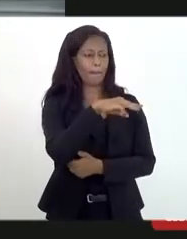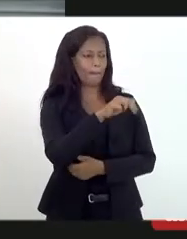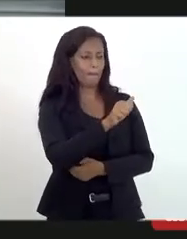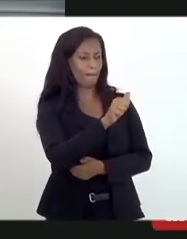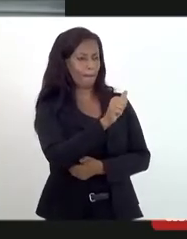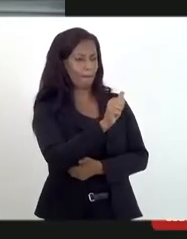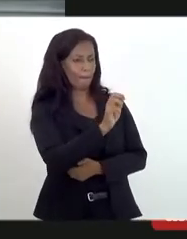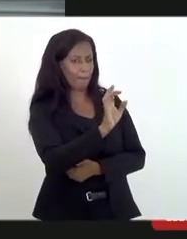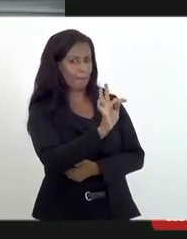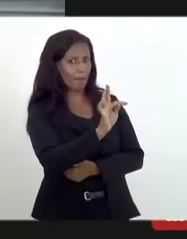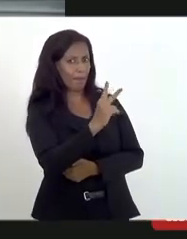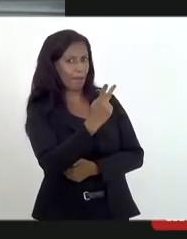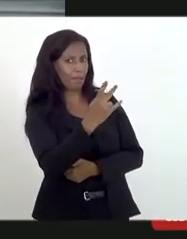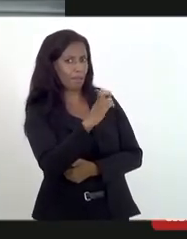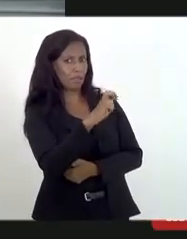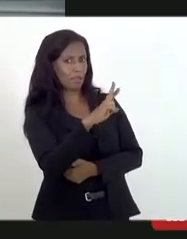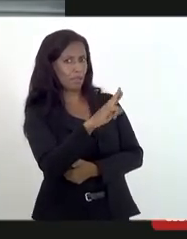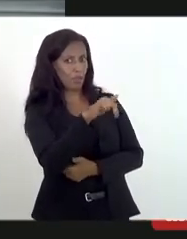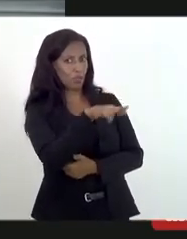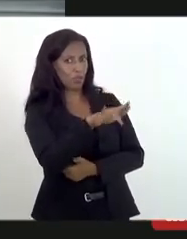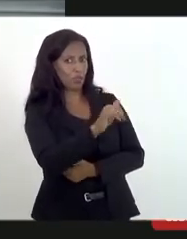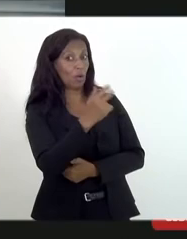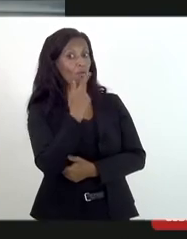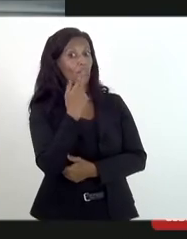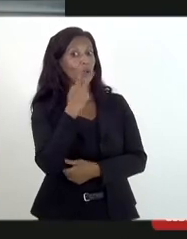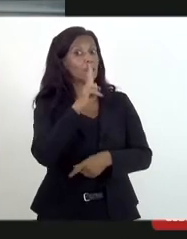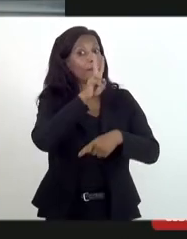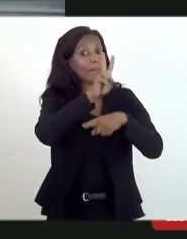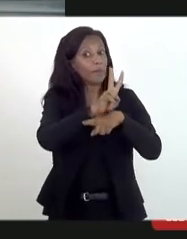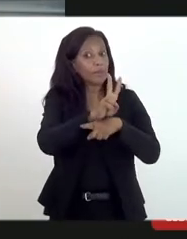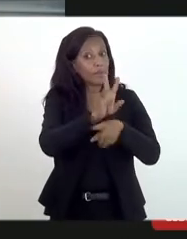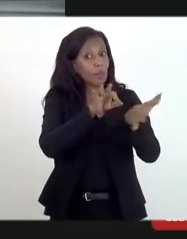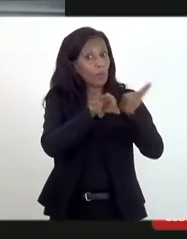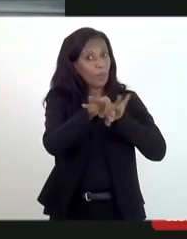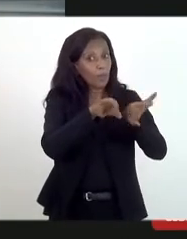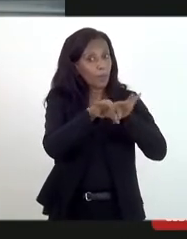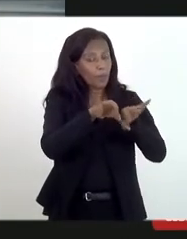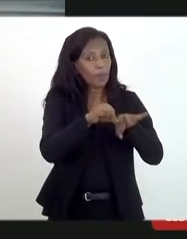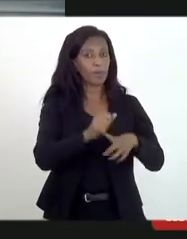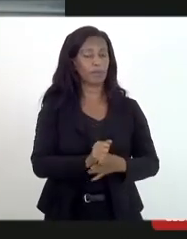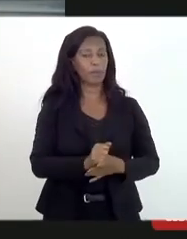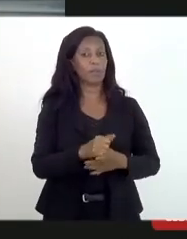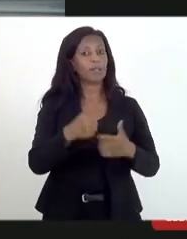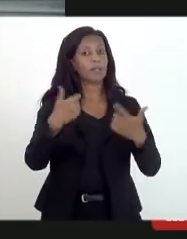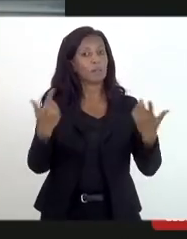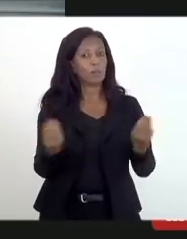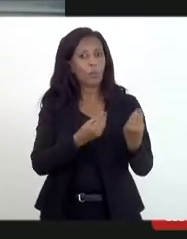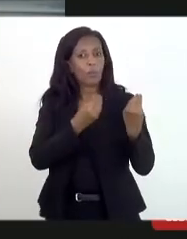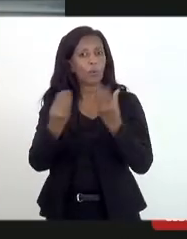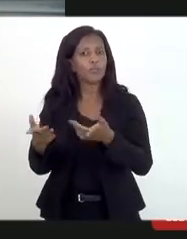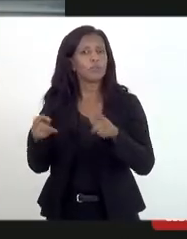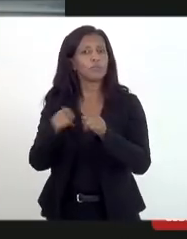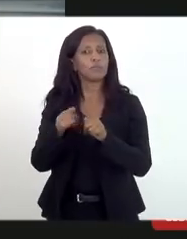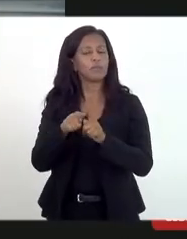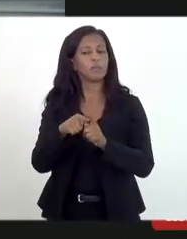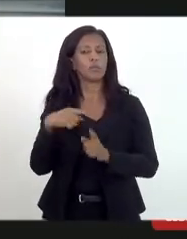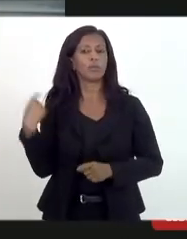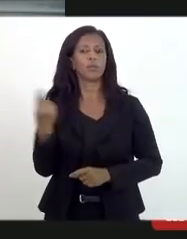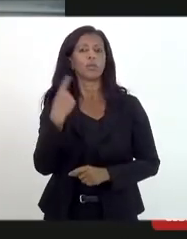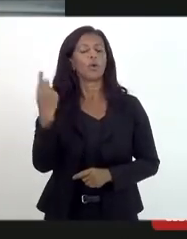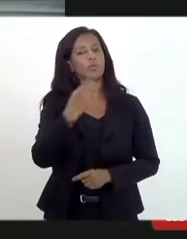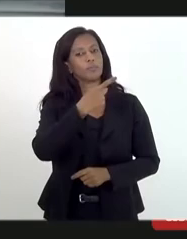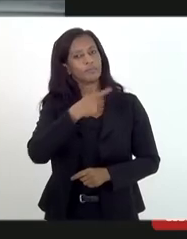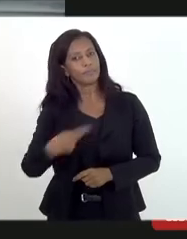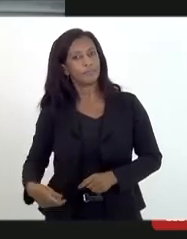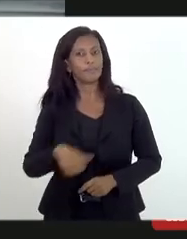Quintal, falando do programa de proteção e já trazendo a sensibilidade do nosso presidente da Casa